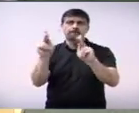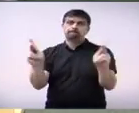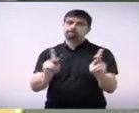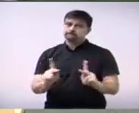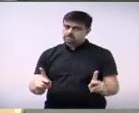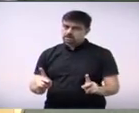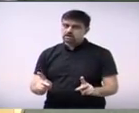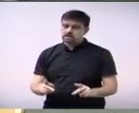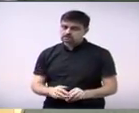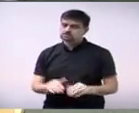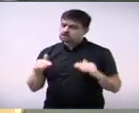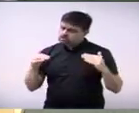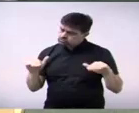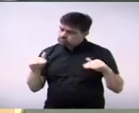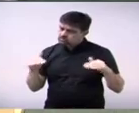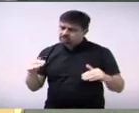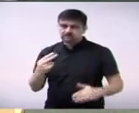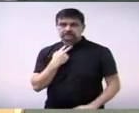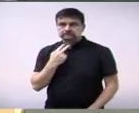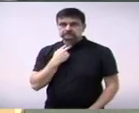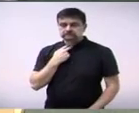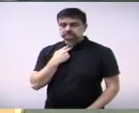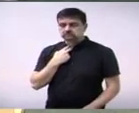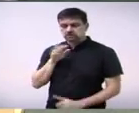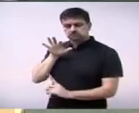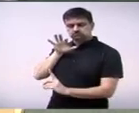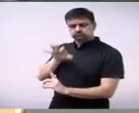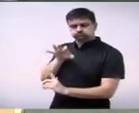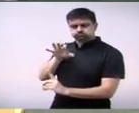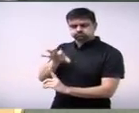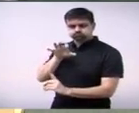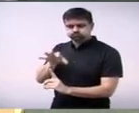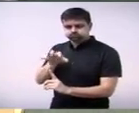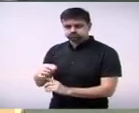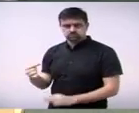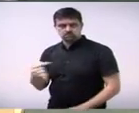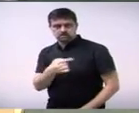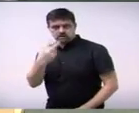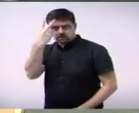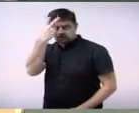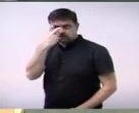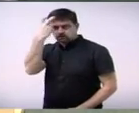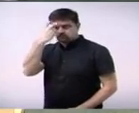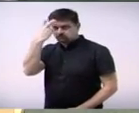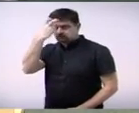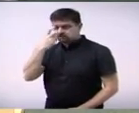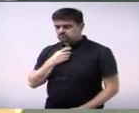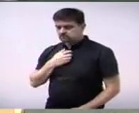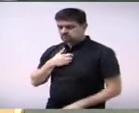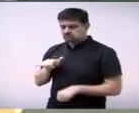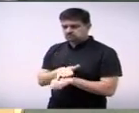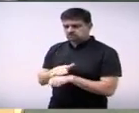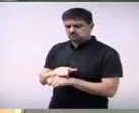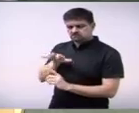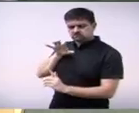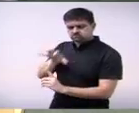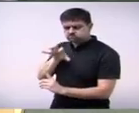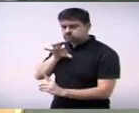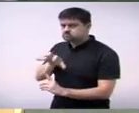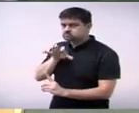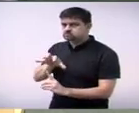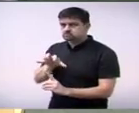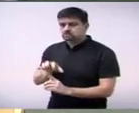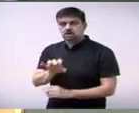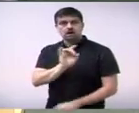democracia que a gente está propondo aqui que se prega e depois vem com a ameaça então assim